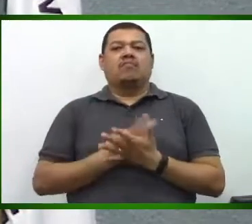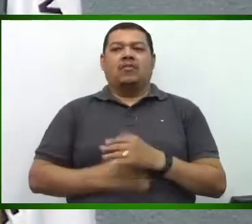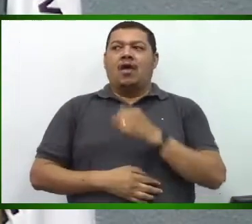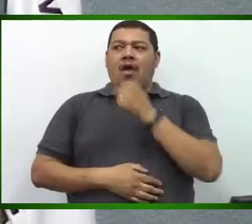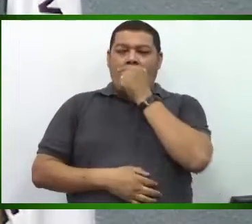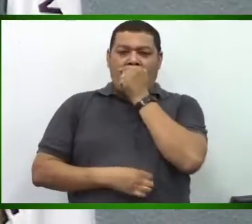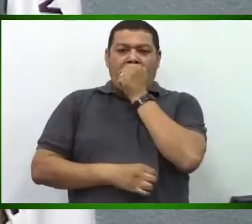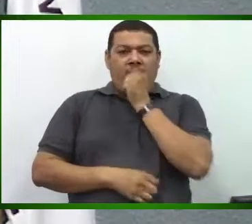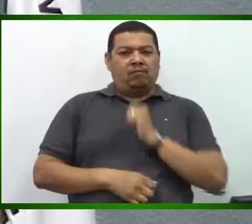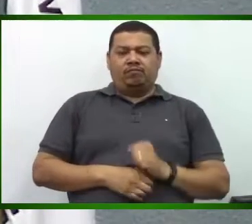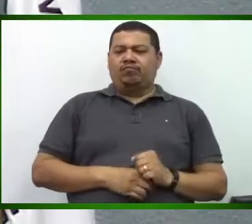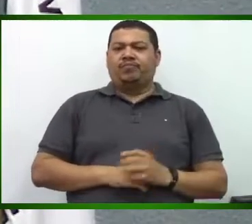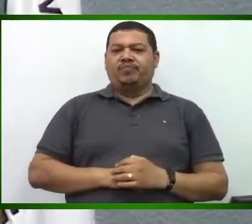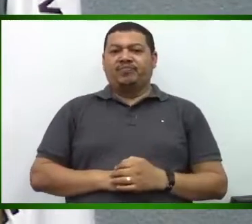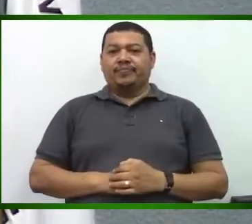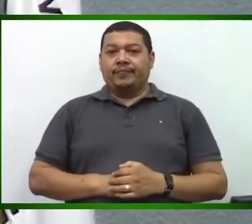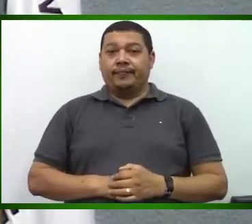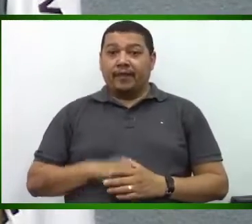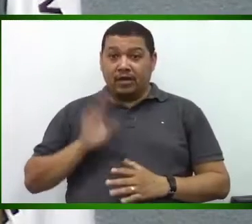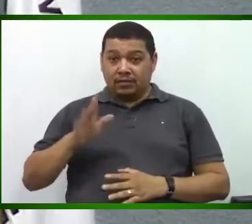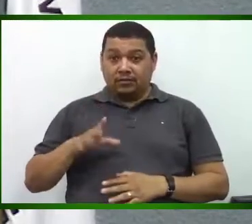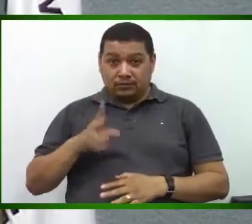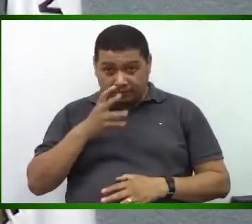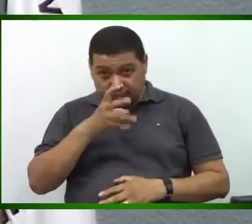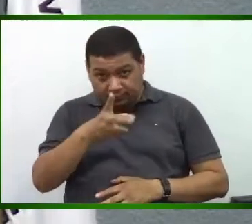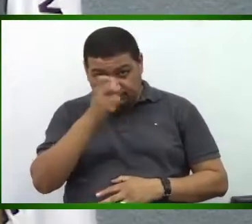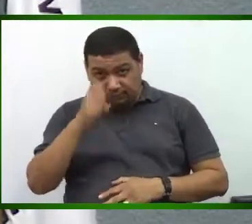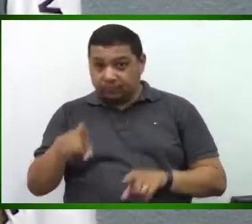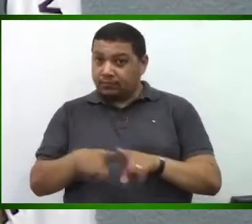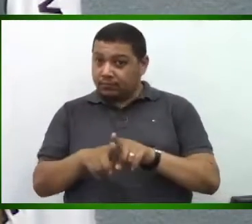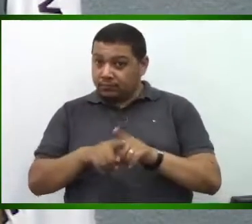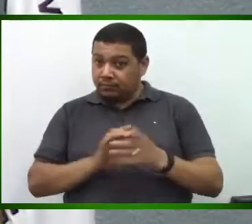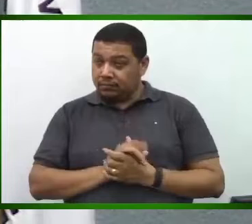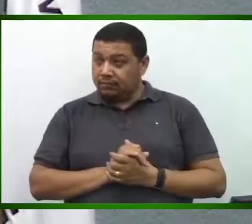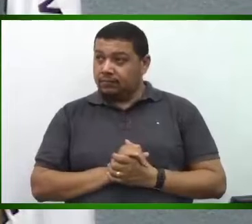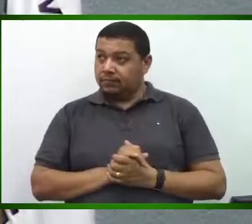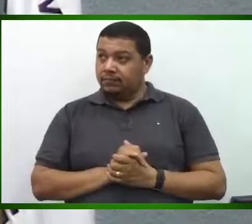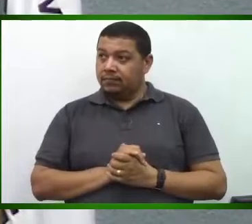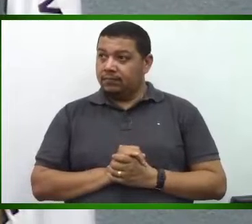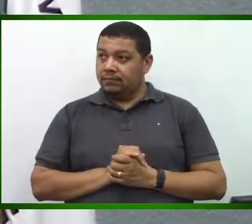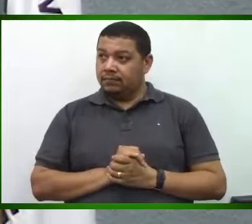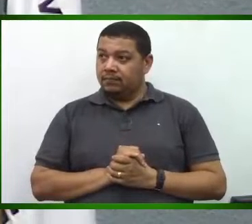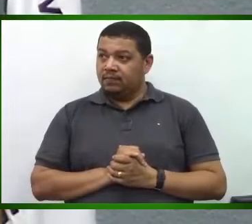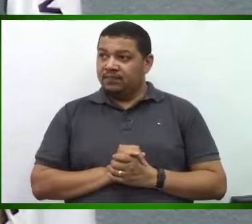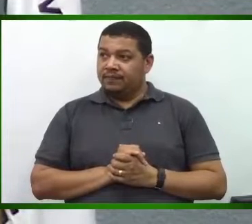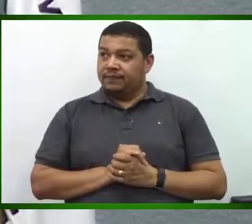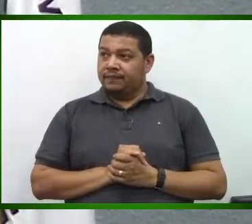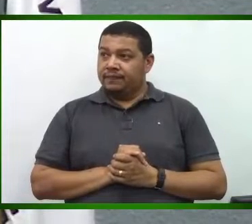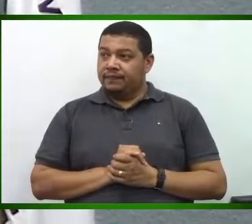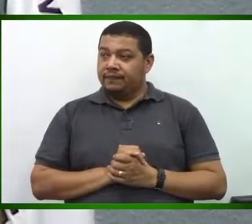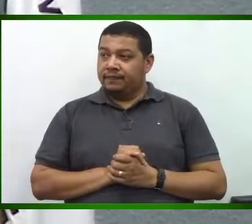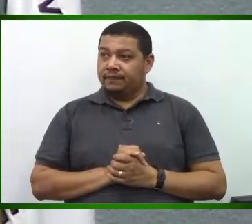E já ouvi também a situação aqui do